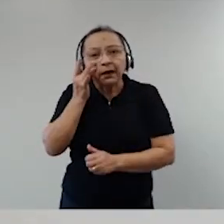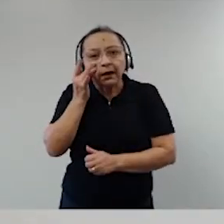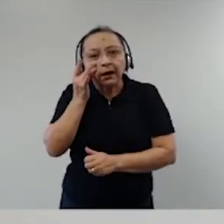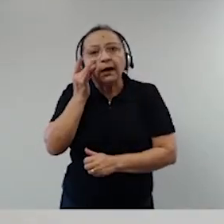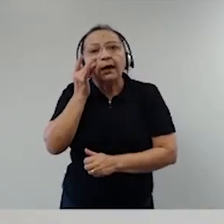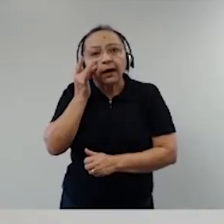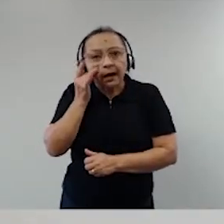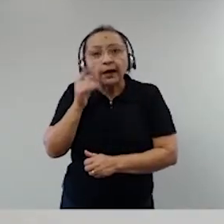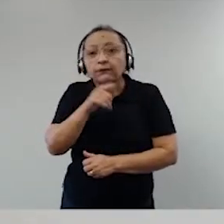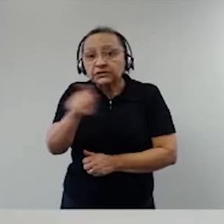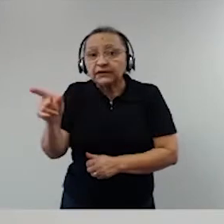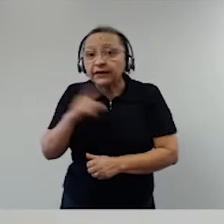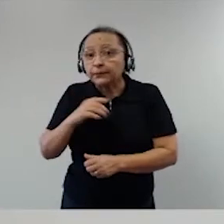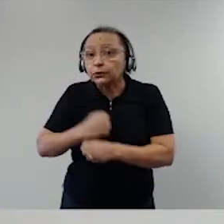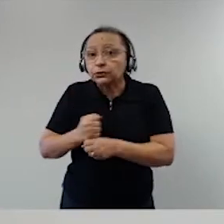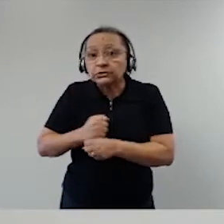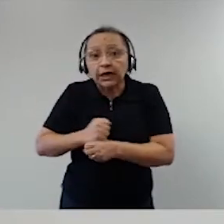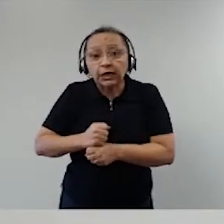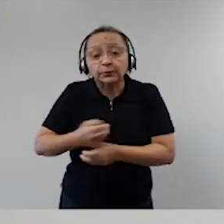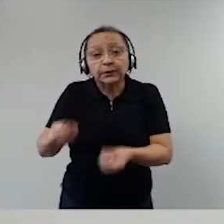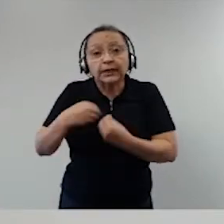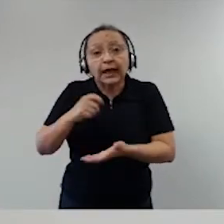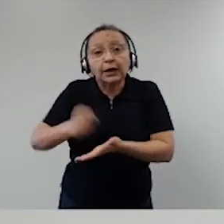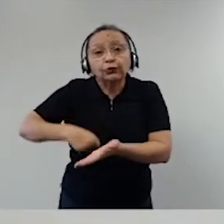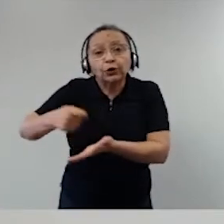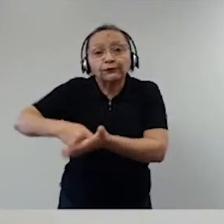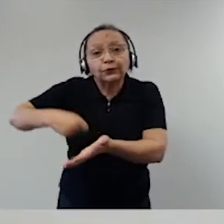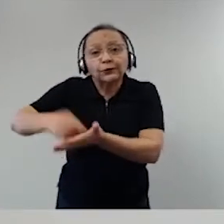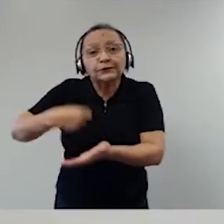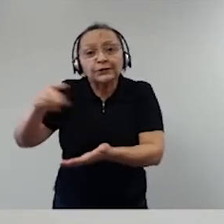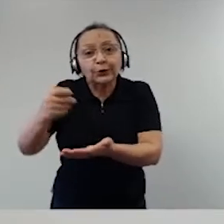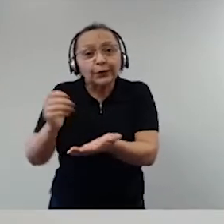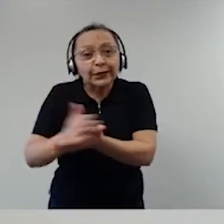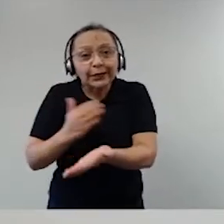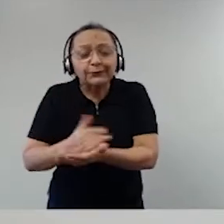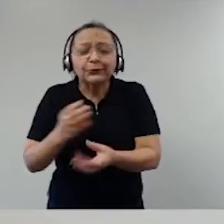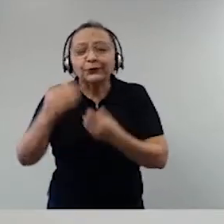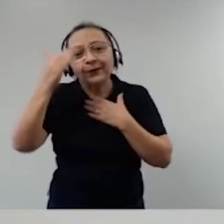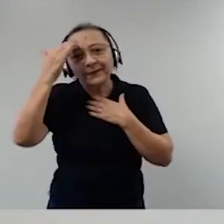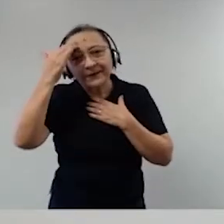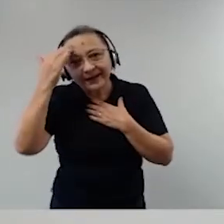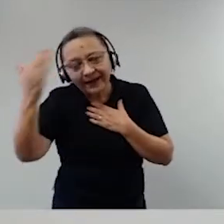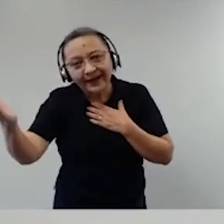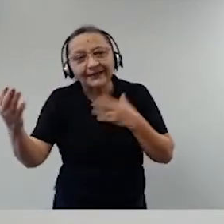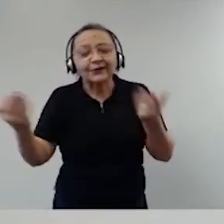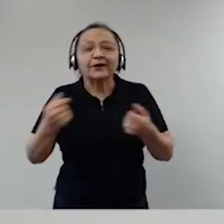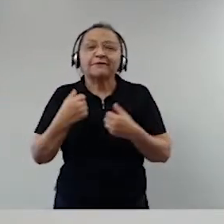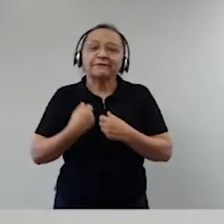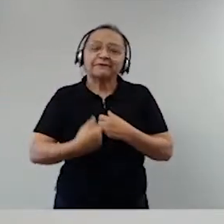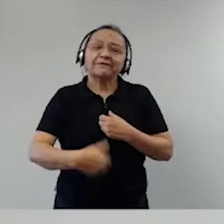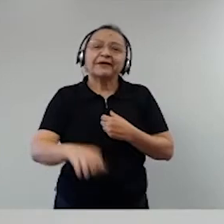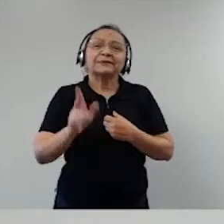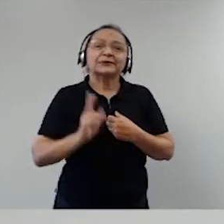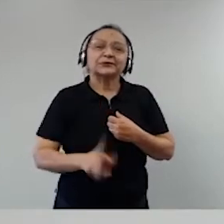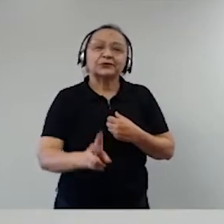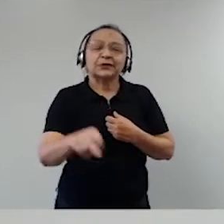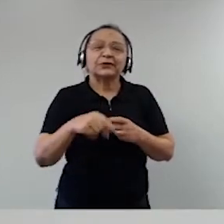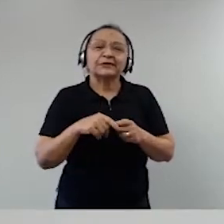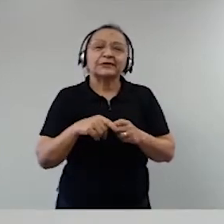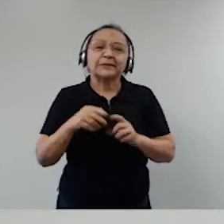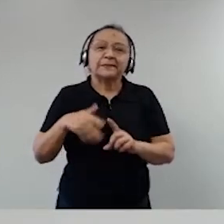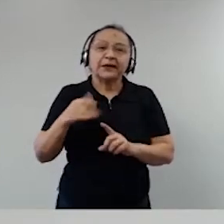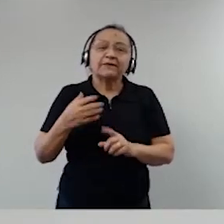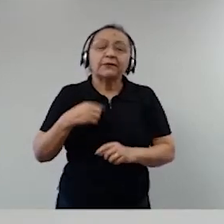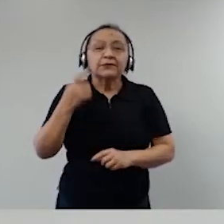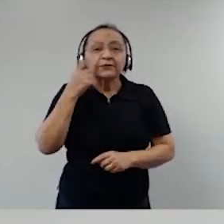tempo me dando autógrafos nos seus livros. Muito obrigada. Vamos dar agora a continuidade ao nosso painel. Vamos